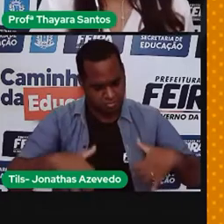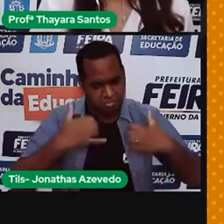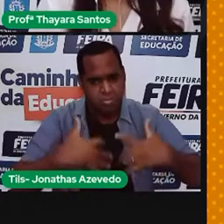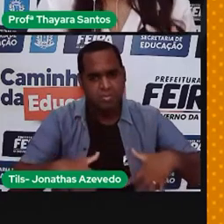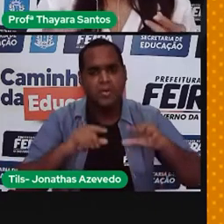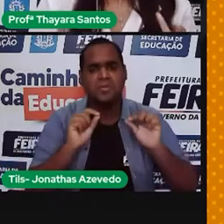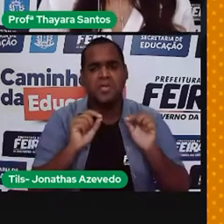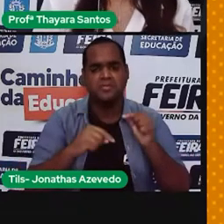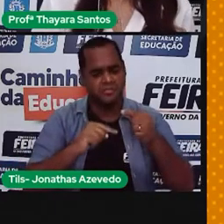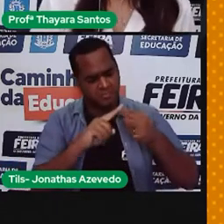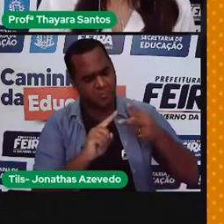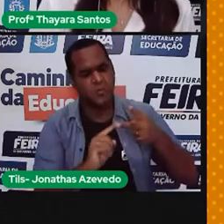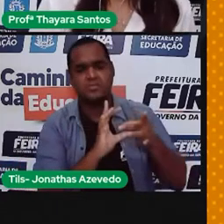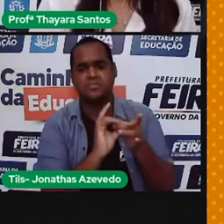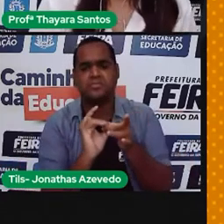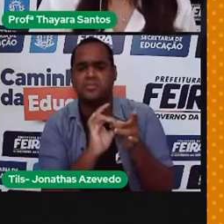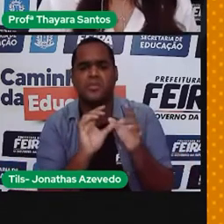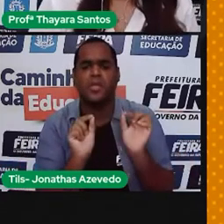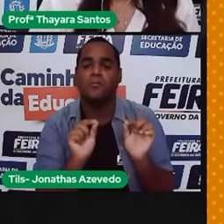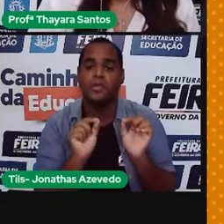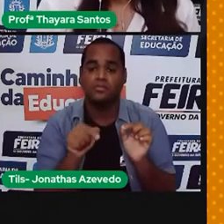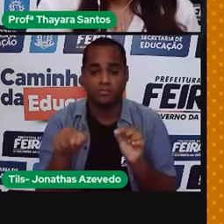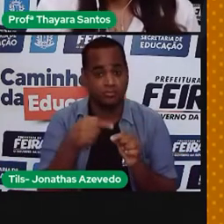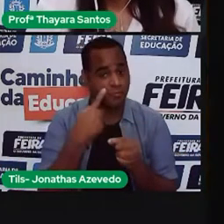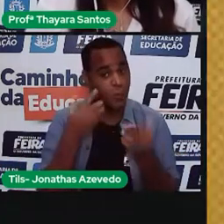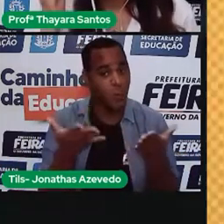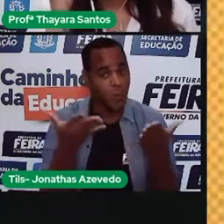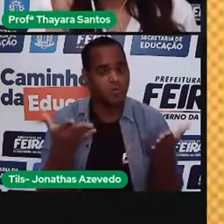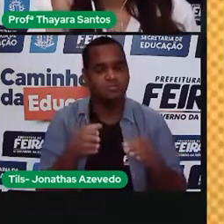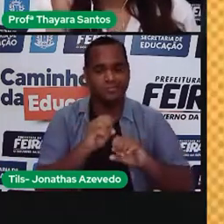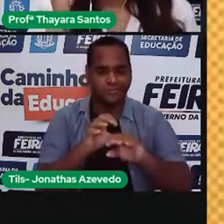a relação entre as duas? A gente vai descobrir hoje aqui na aula.